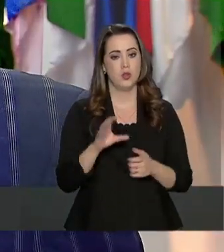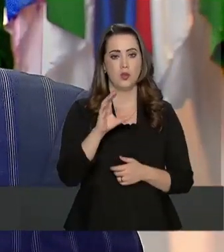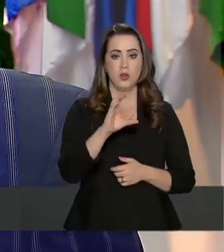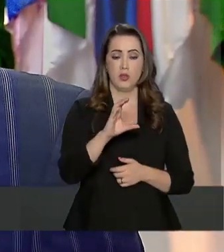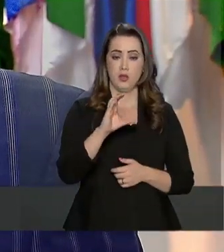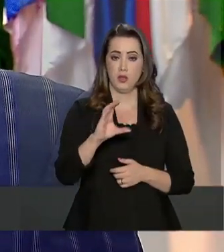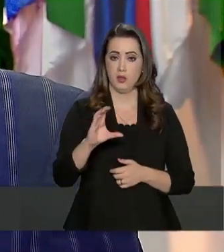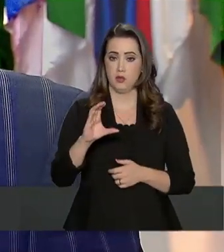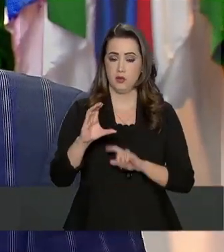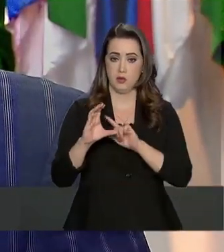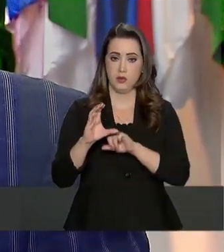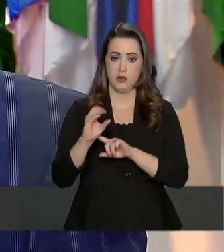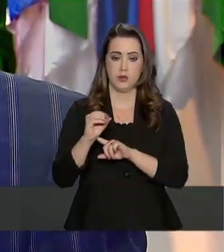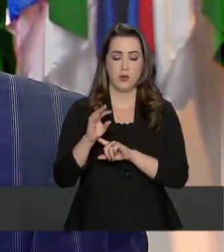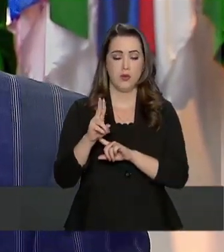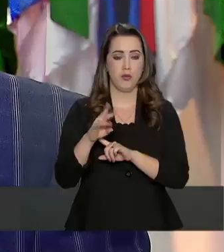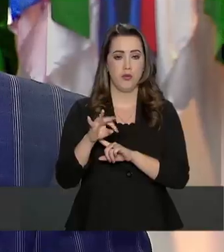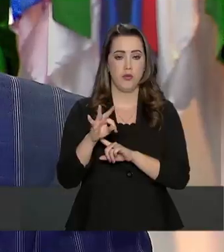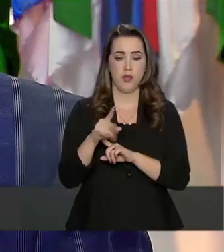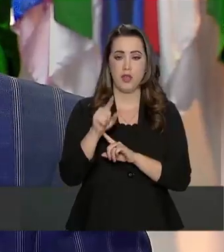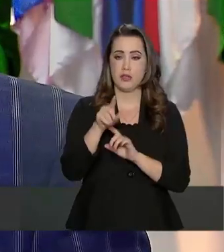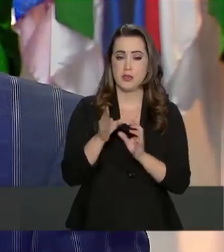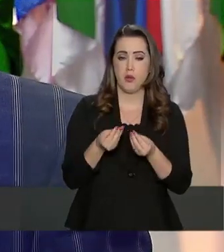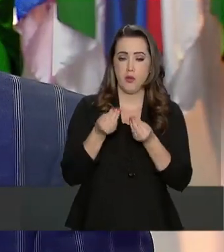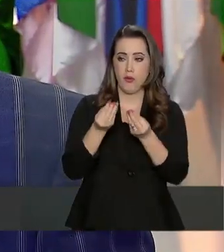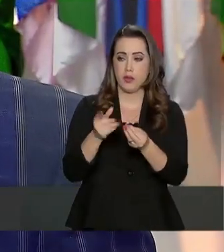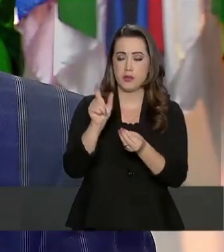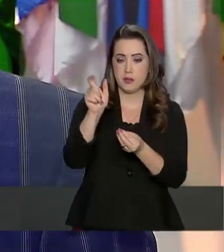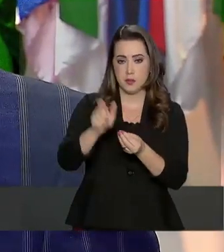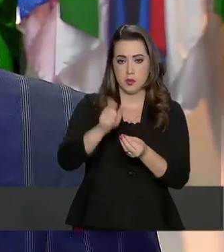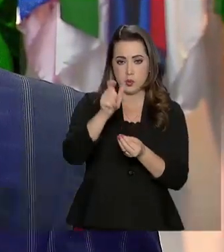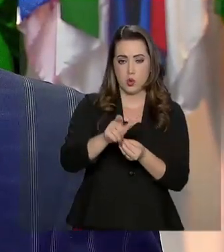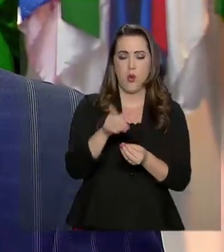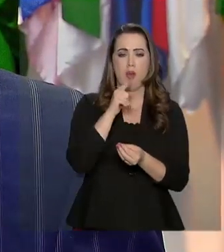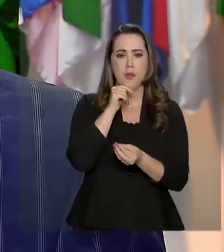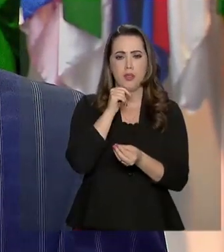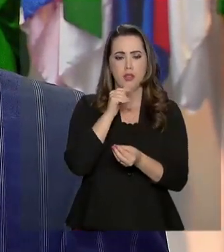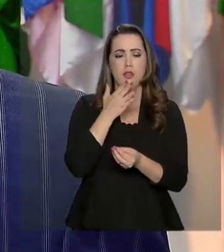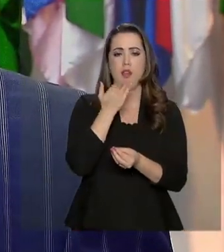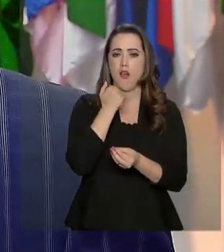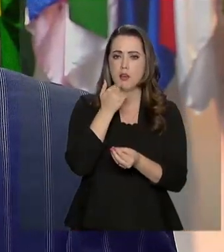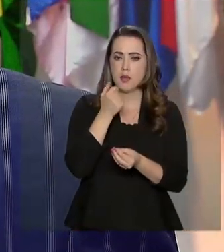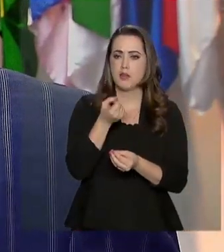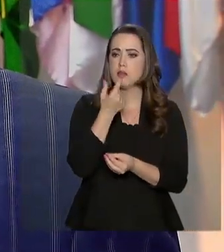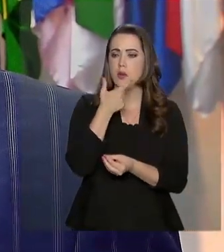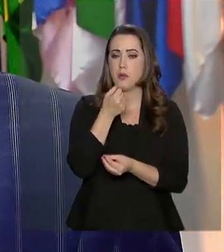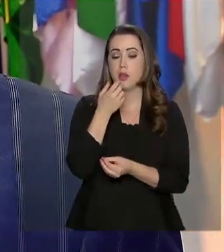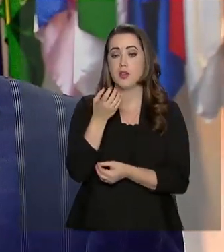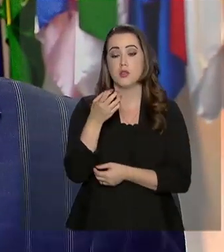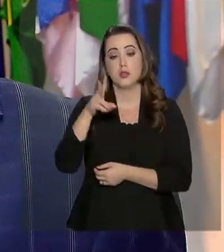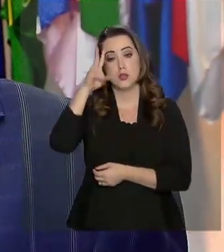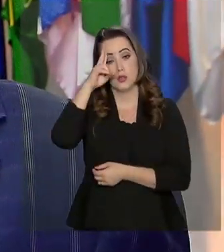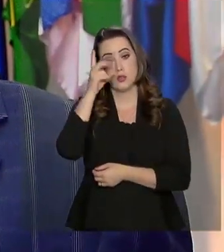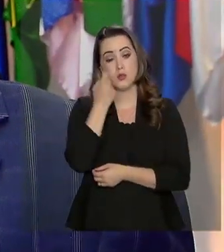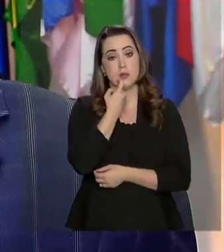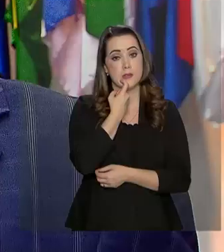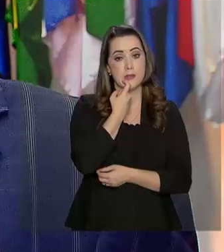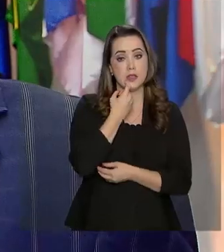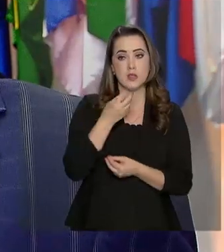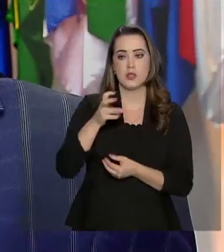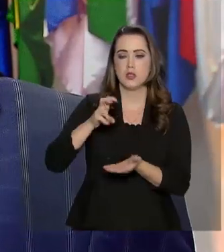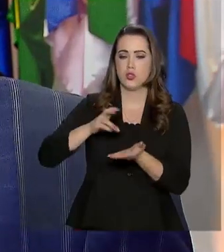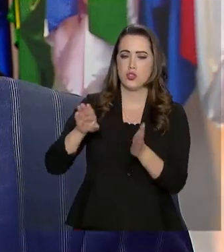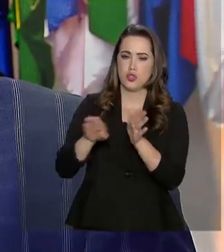creche, leva o idoso o dia todo, ele come, bebe, é medicado. De segunda a sexta-feira, a família leva pela manhã